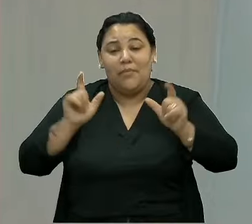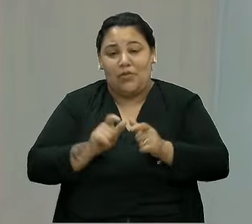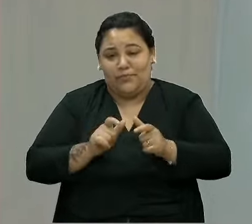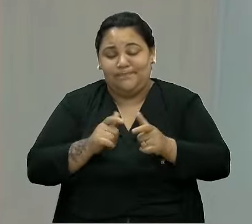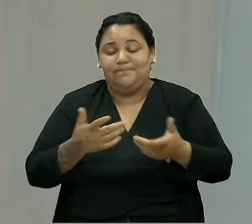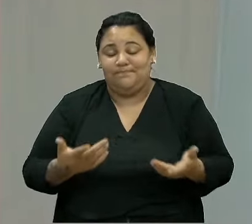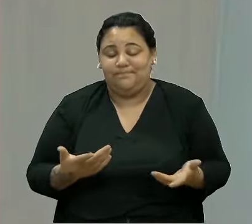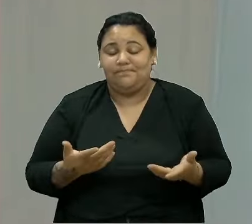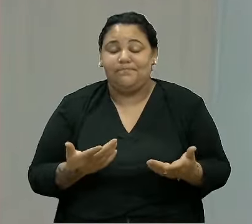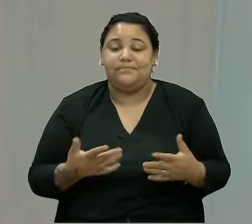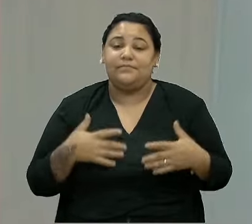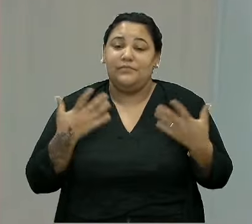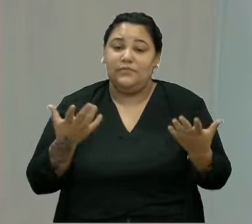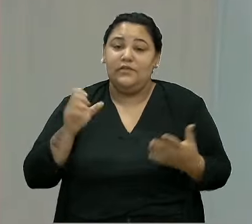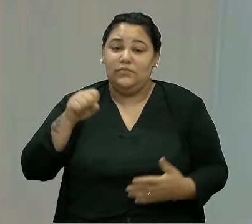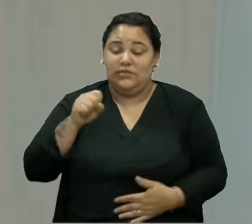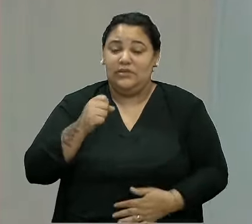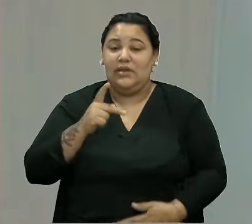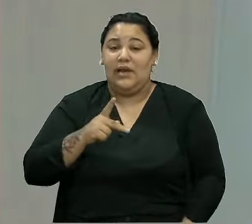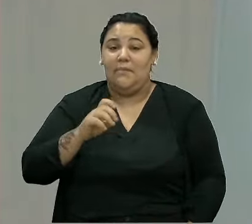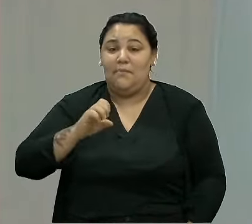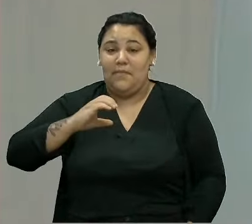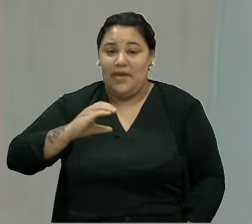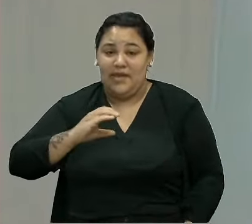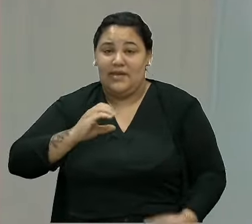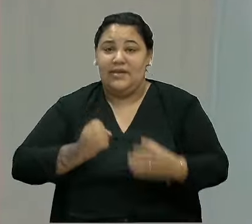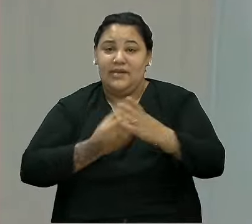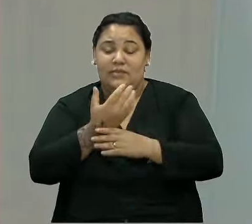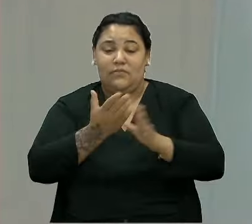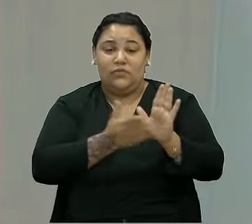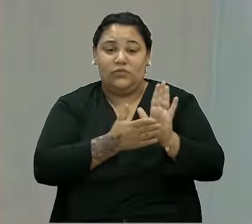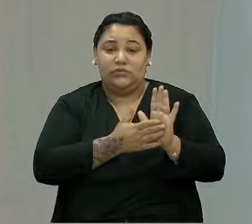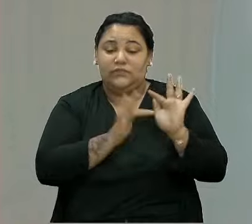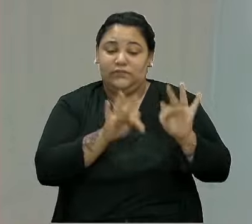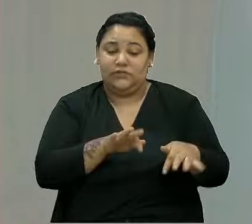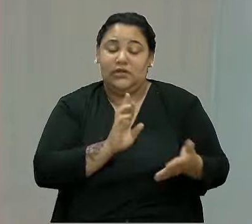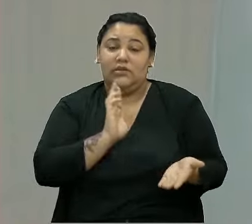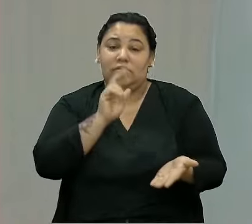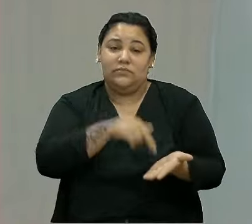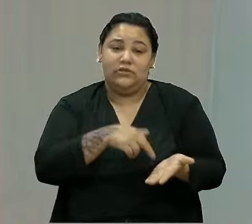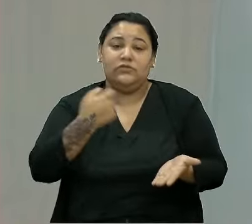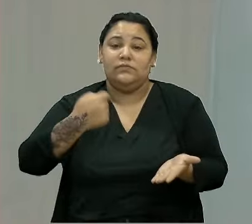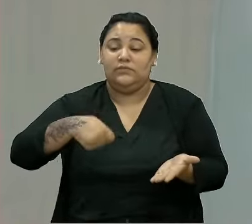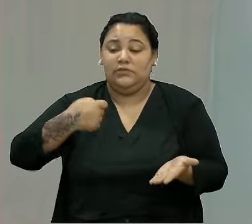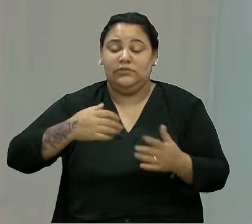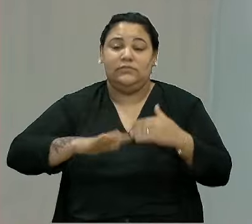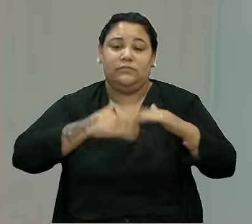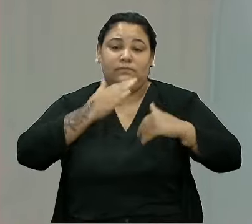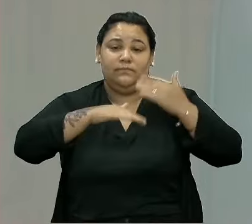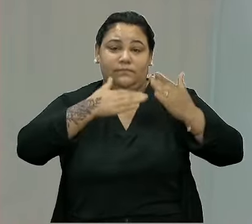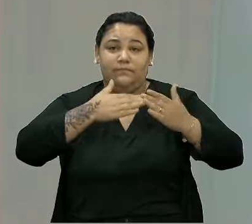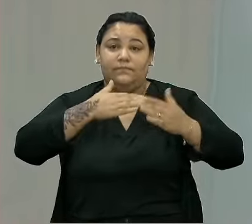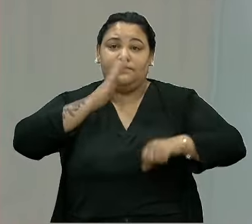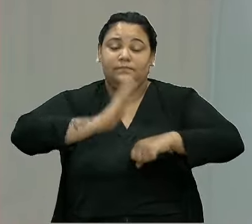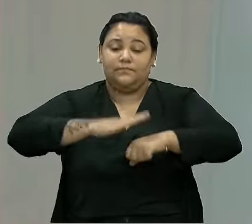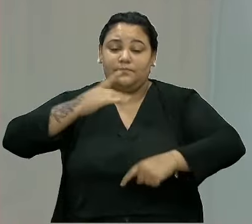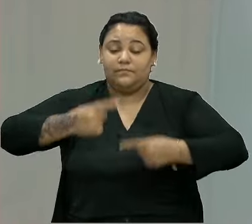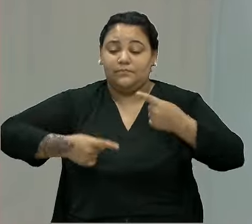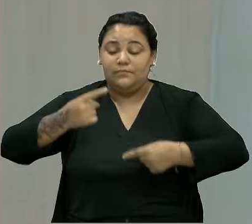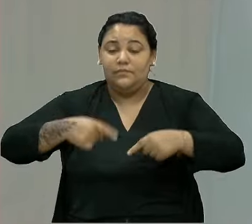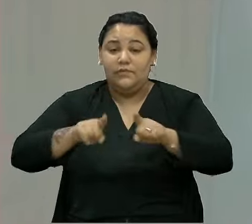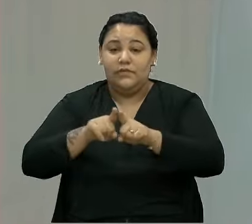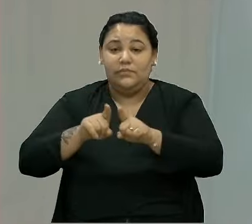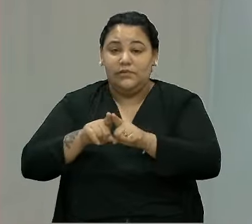Então, esta PEC que propõe o fim realmente precisa avançar o debate, conseguir a